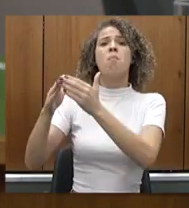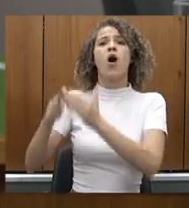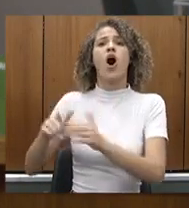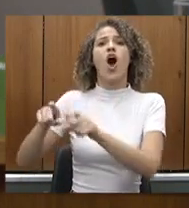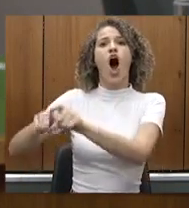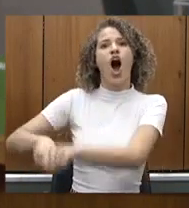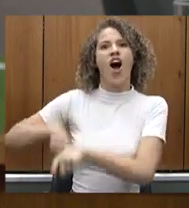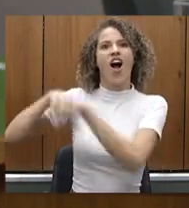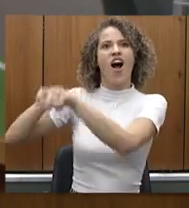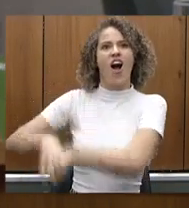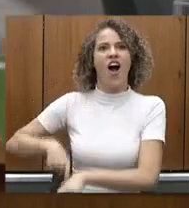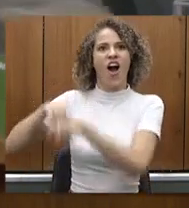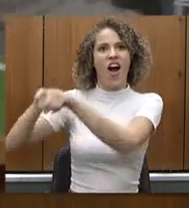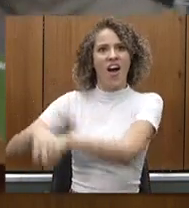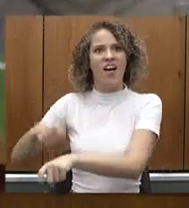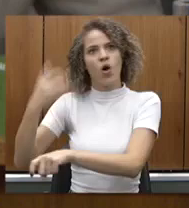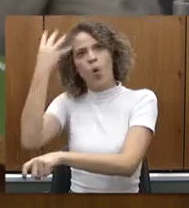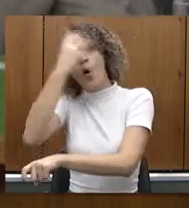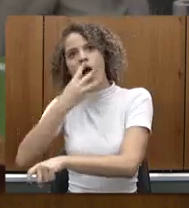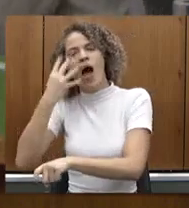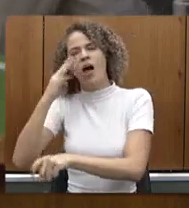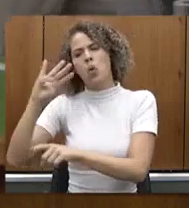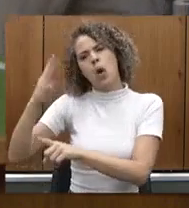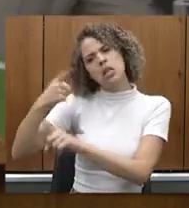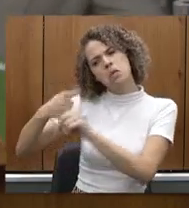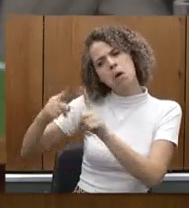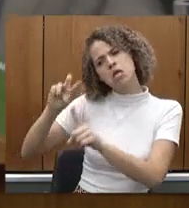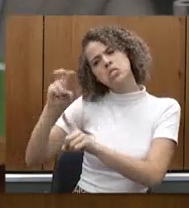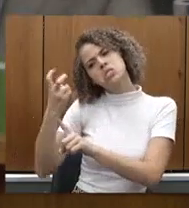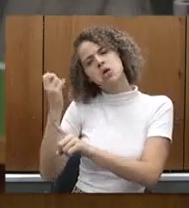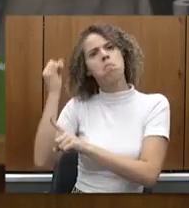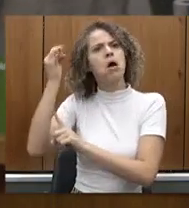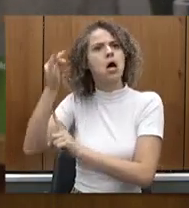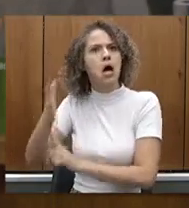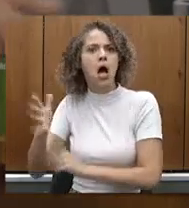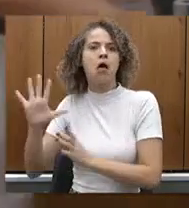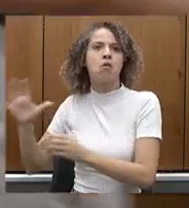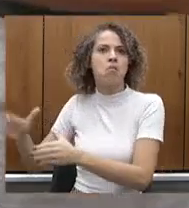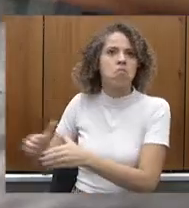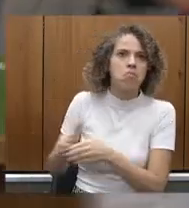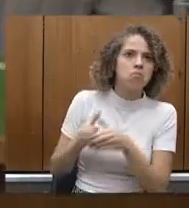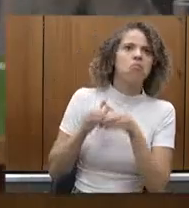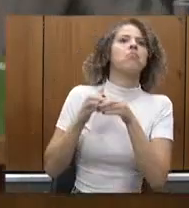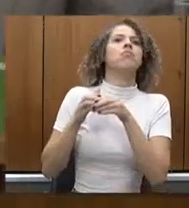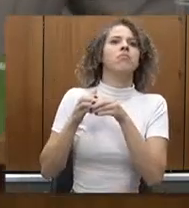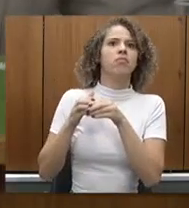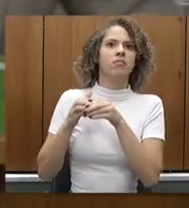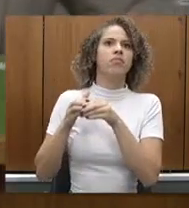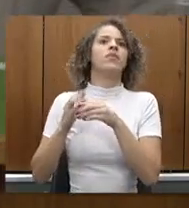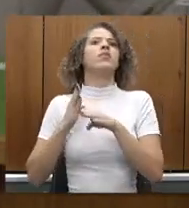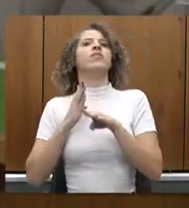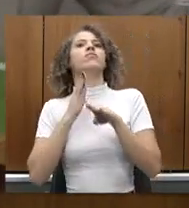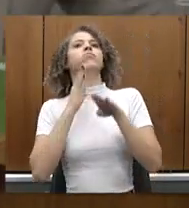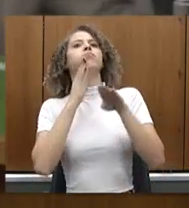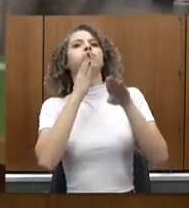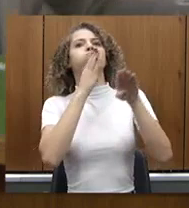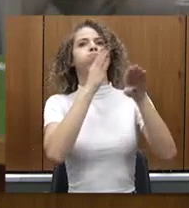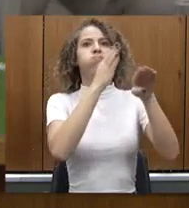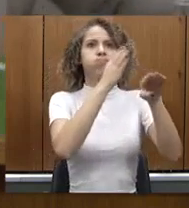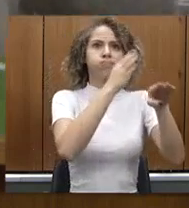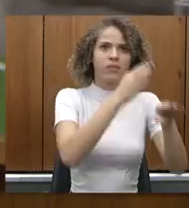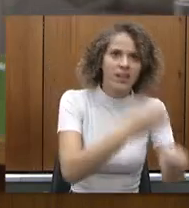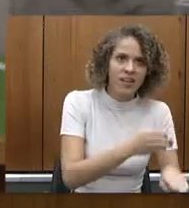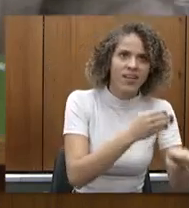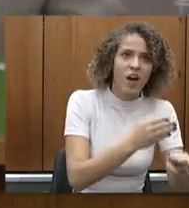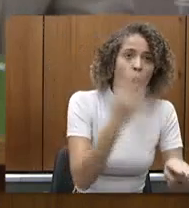ele sai de casa umas quatro e meia cinco da manhã se reúne vai até Diamantina quatro